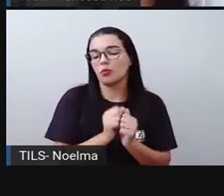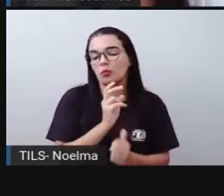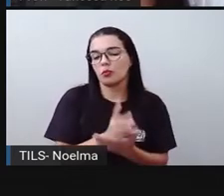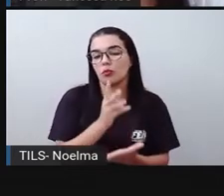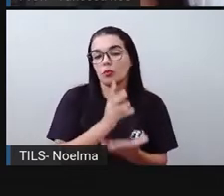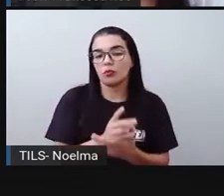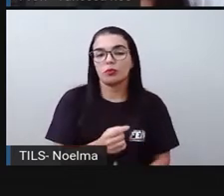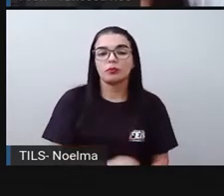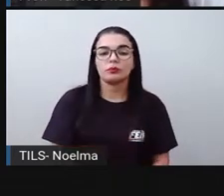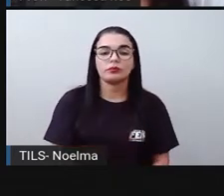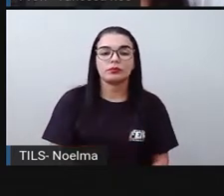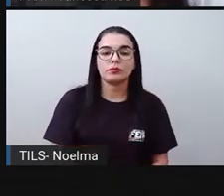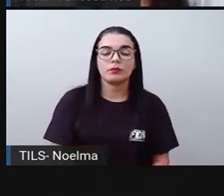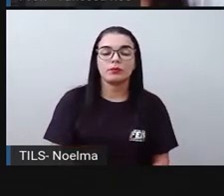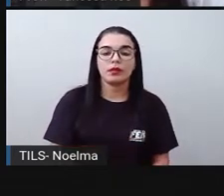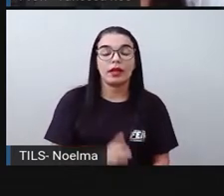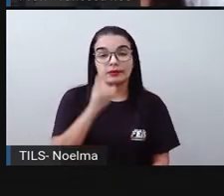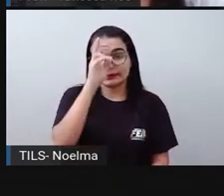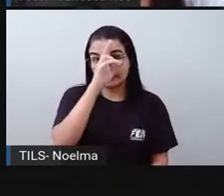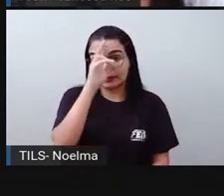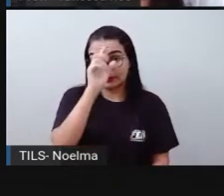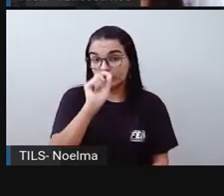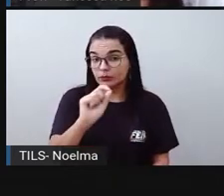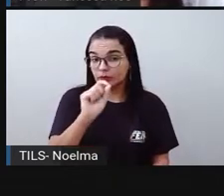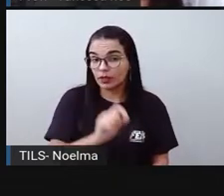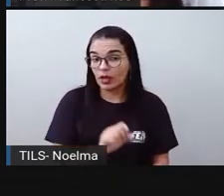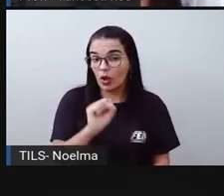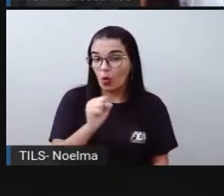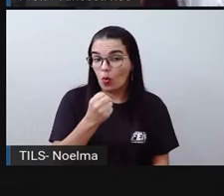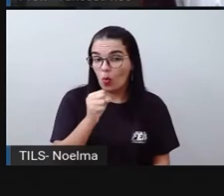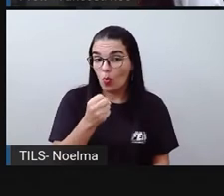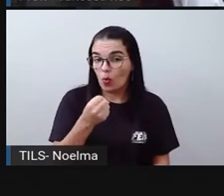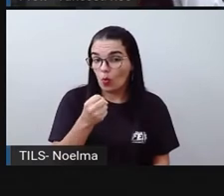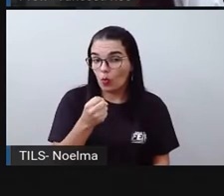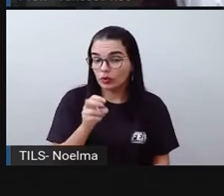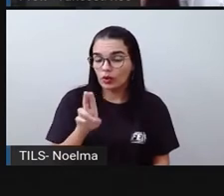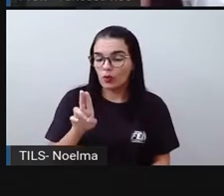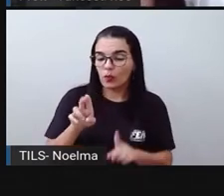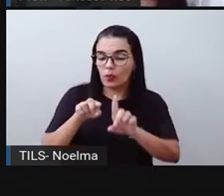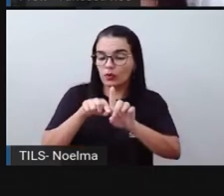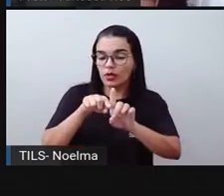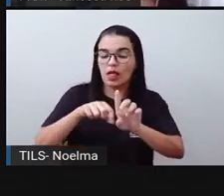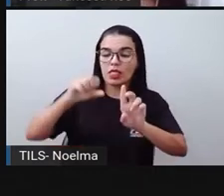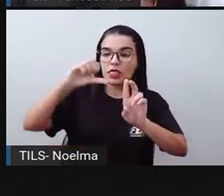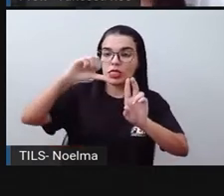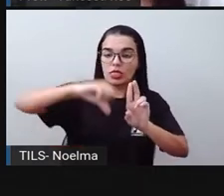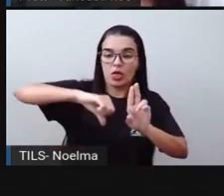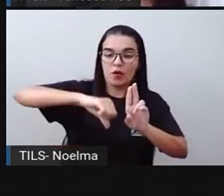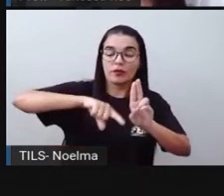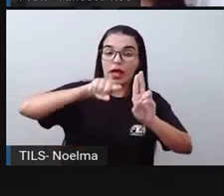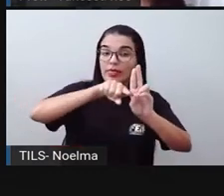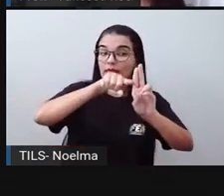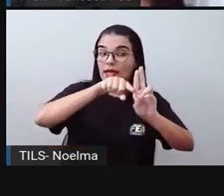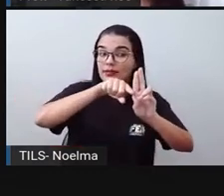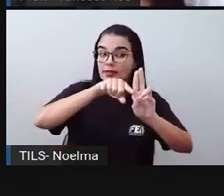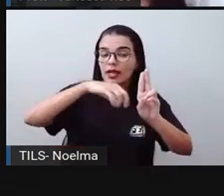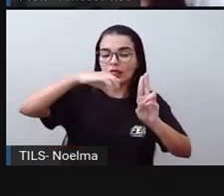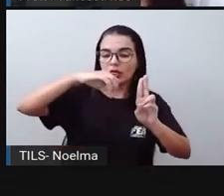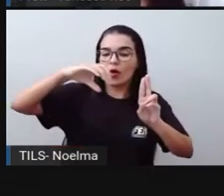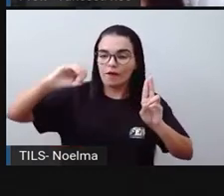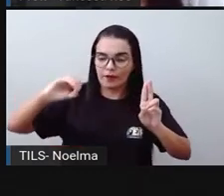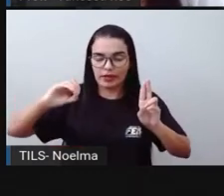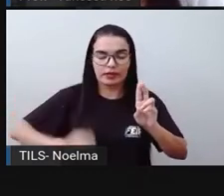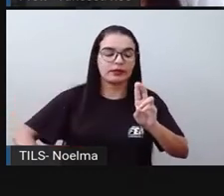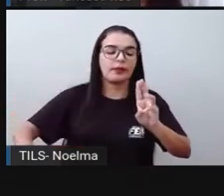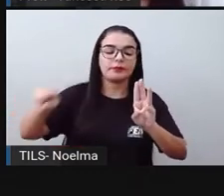só vou repetir. Lembrando que o 8 representa unidade, então é 8. O 9 representa dezena, então